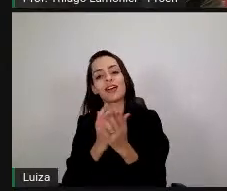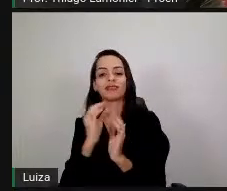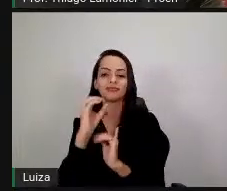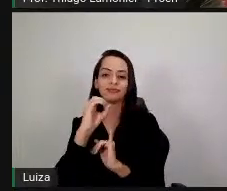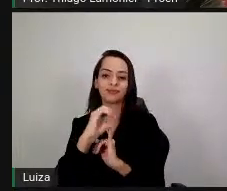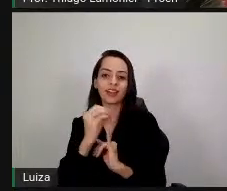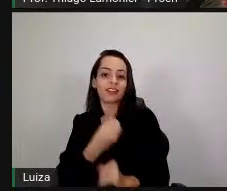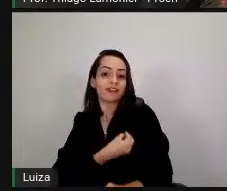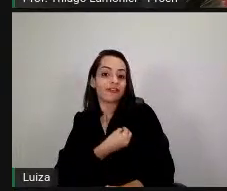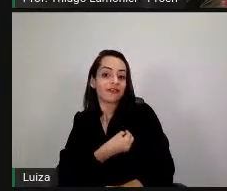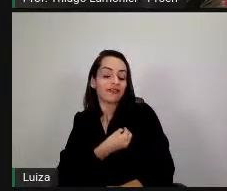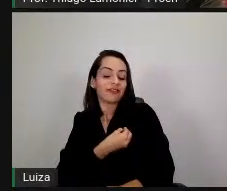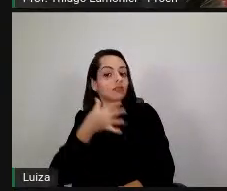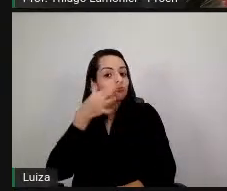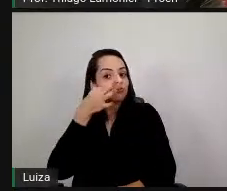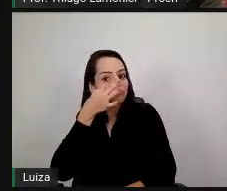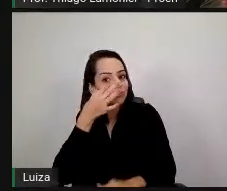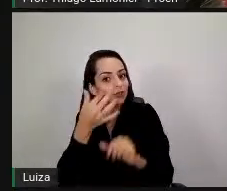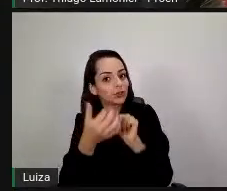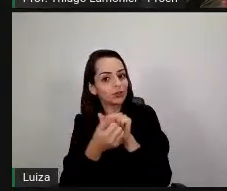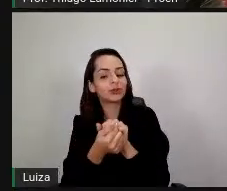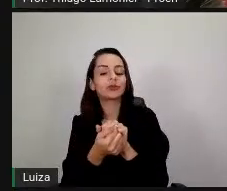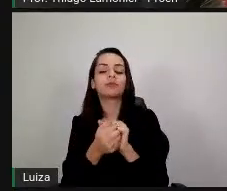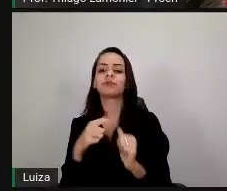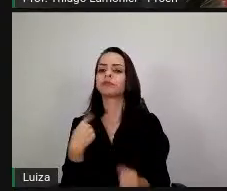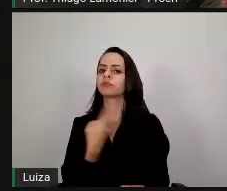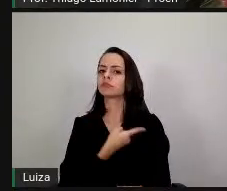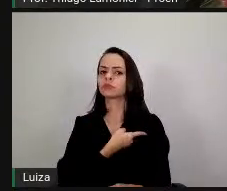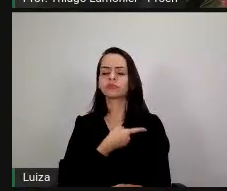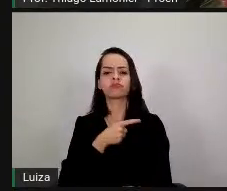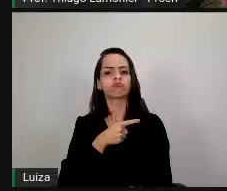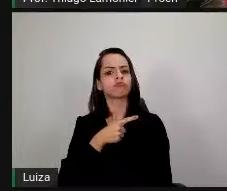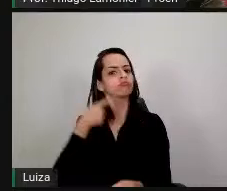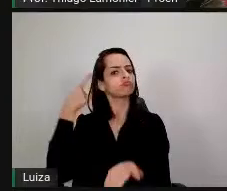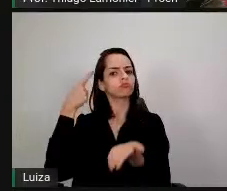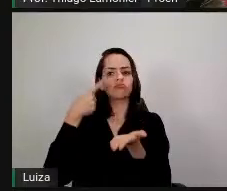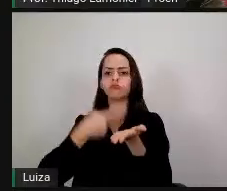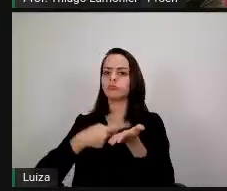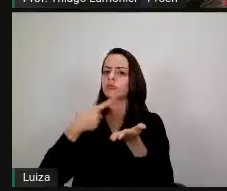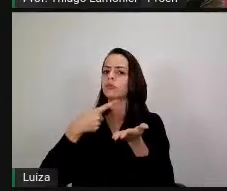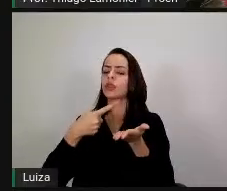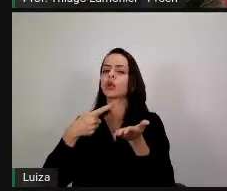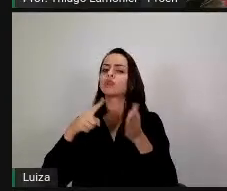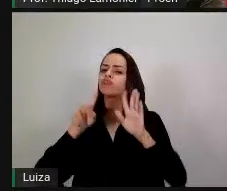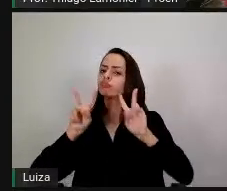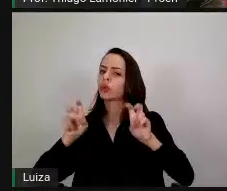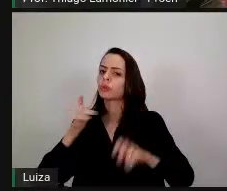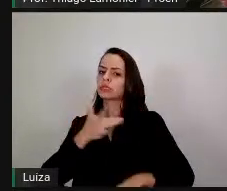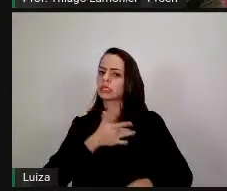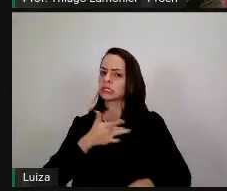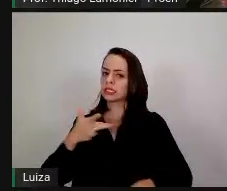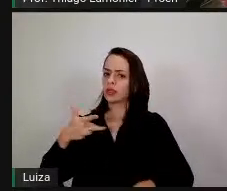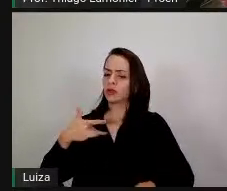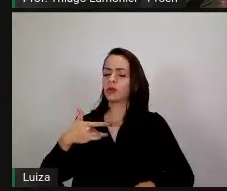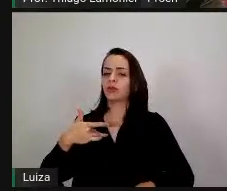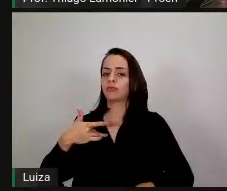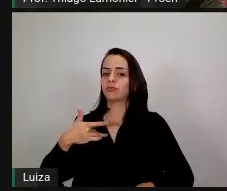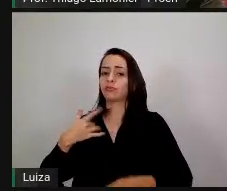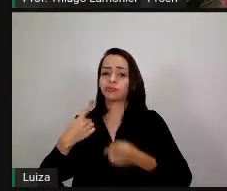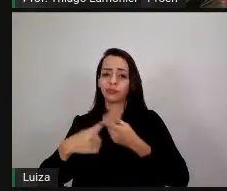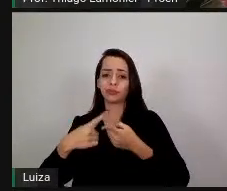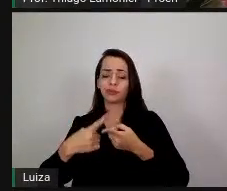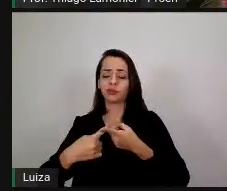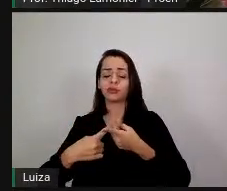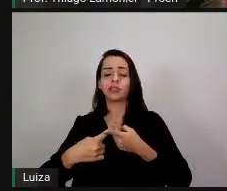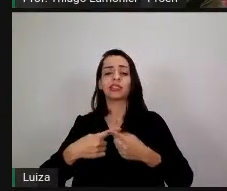Mantemos-nos firmes na responsabilidade social em prol da saúde coletiva, são mais de 518 mil mortes por causa